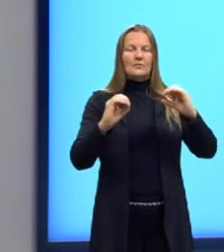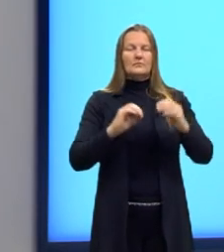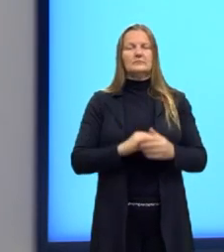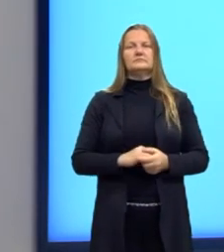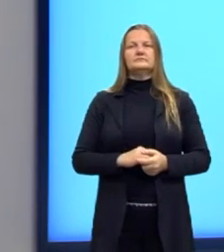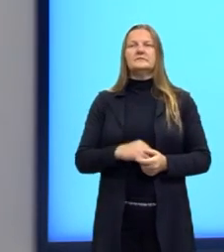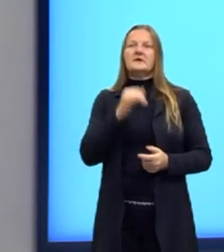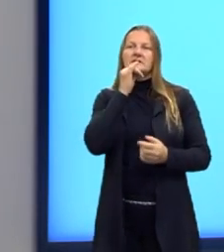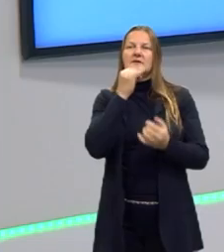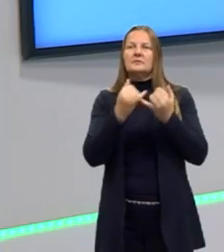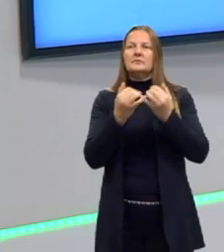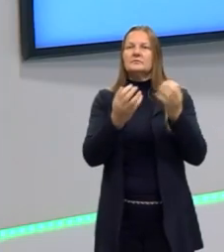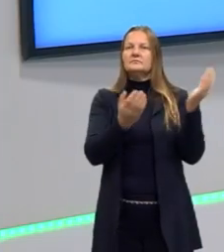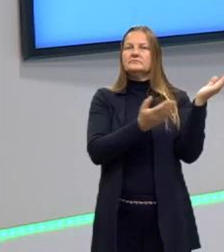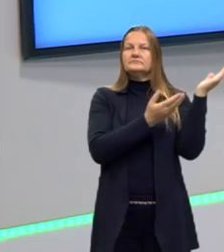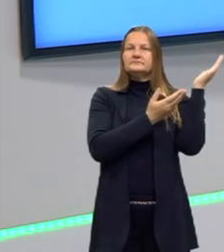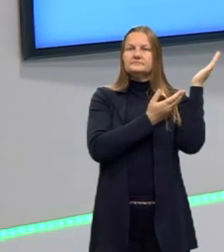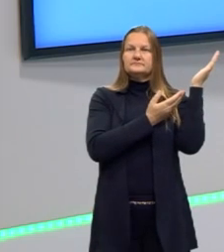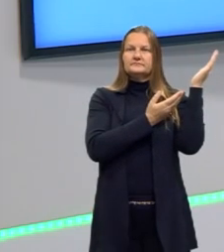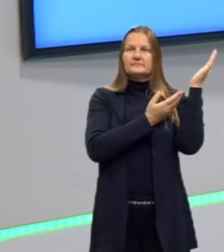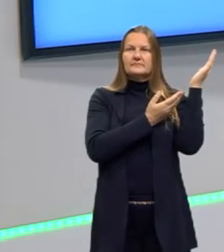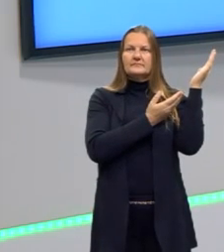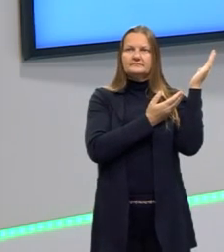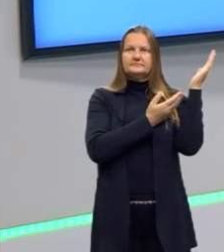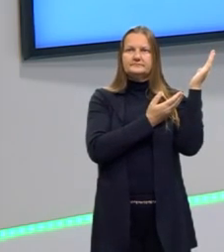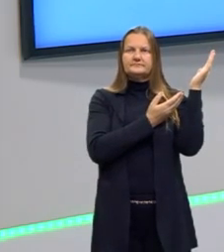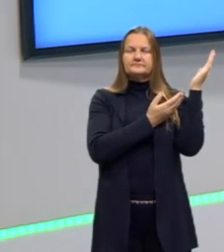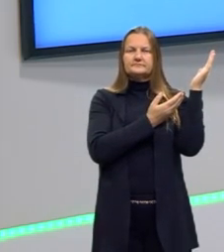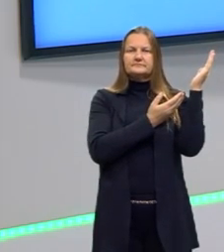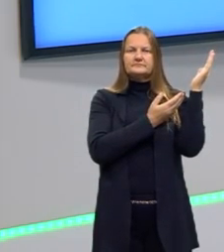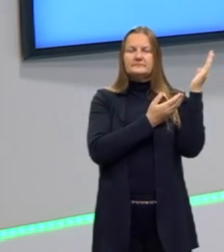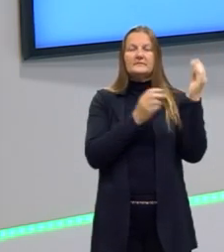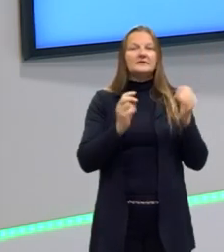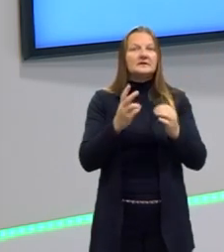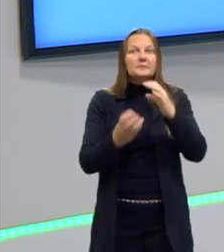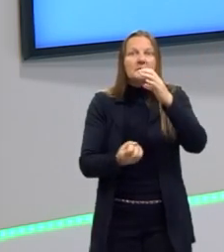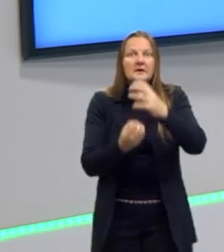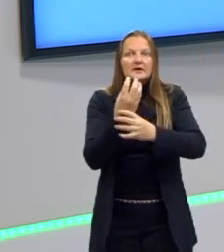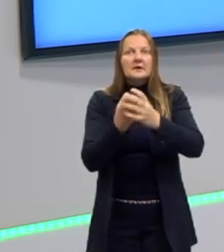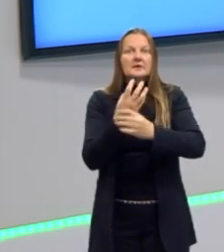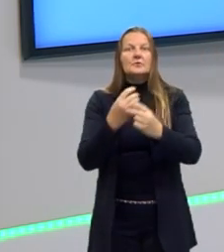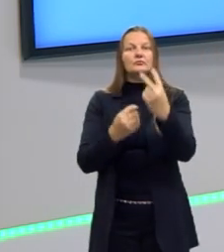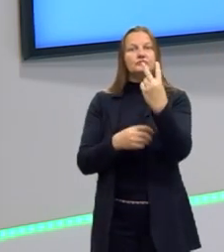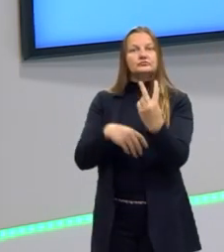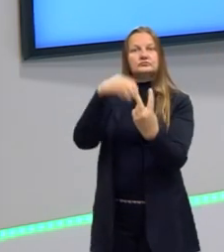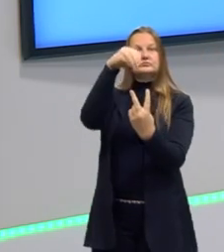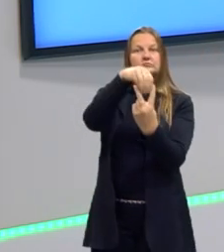tá, aqui tem um exemplo. Então, eles dão origem aos éteres.